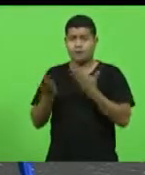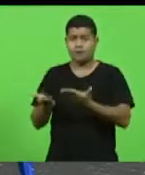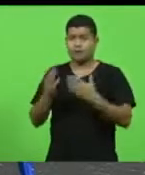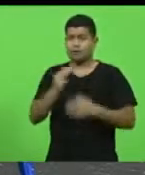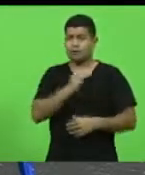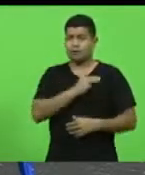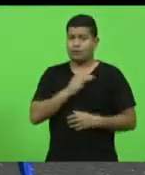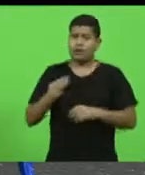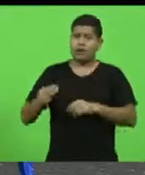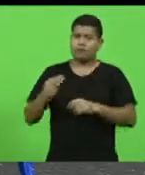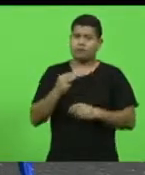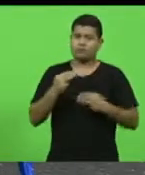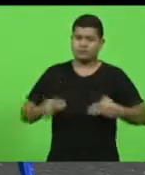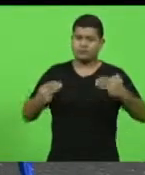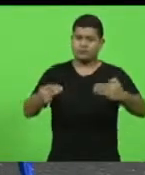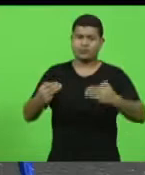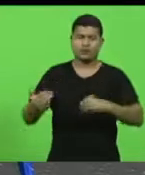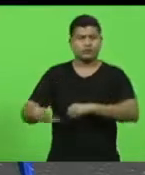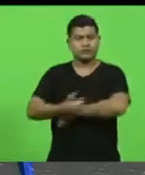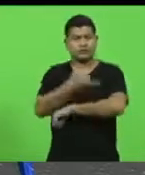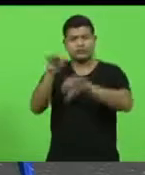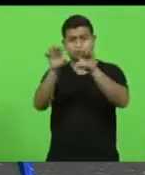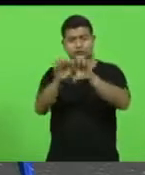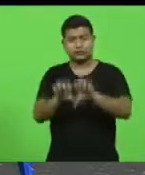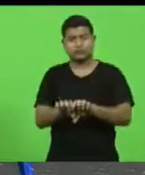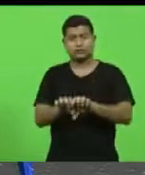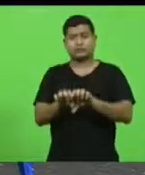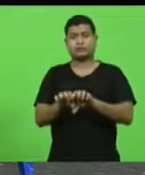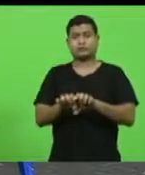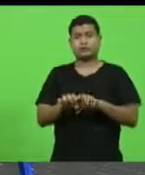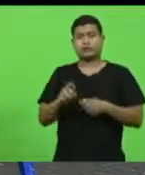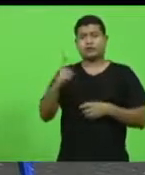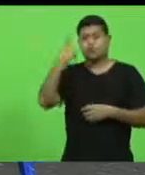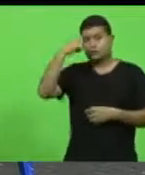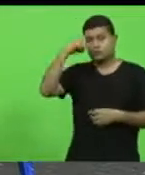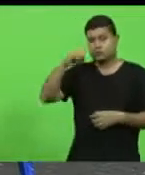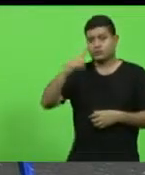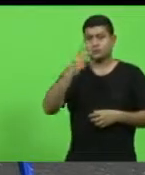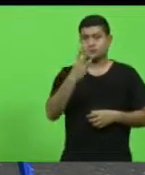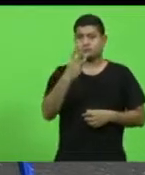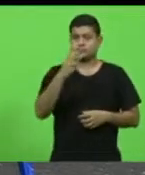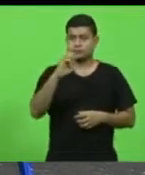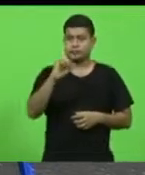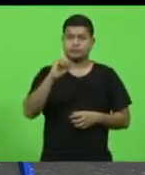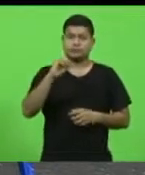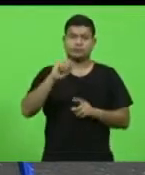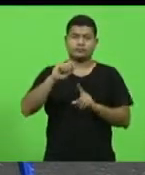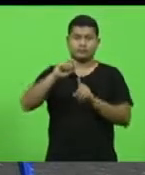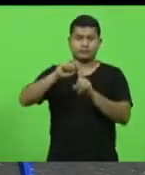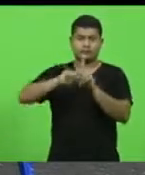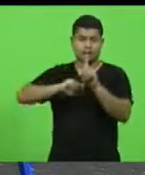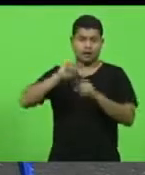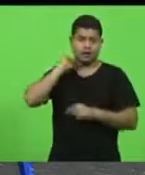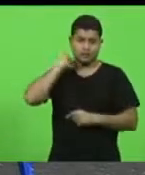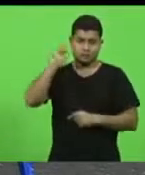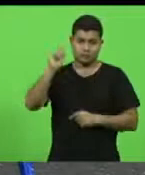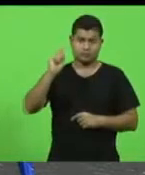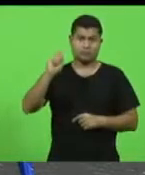Infraestrutura, em data do dia 30 de abril, as suas